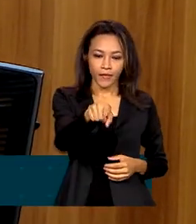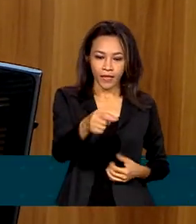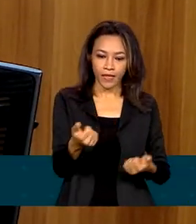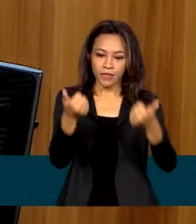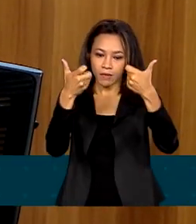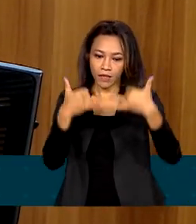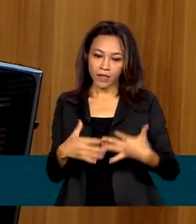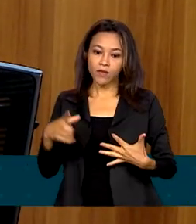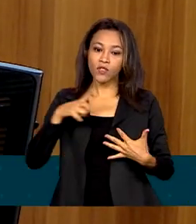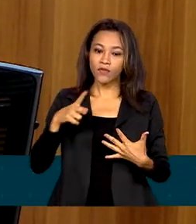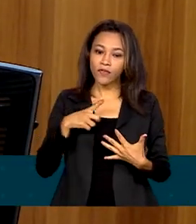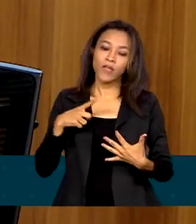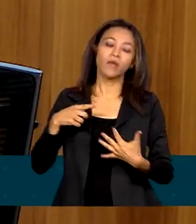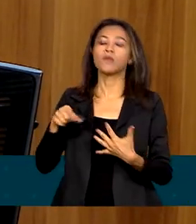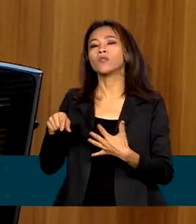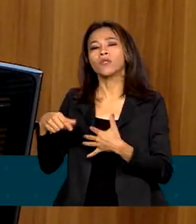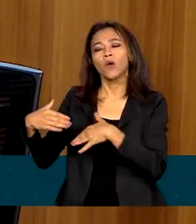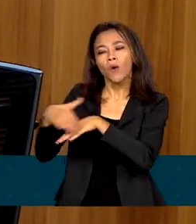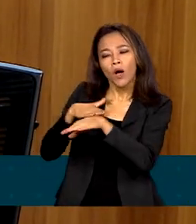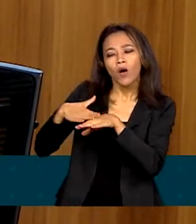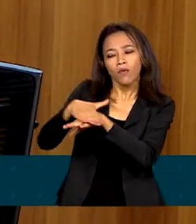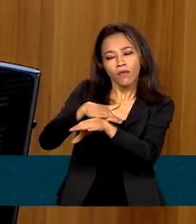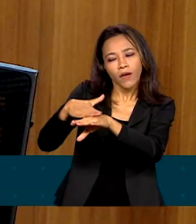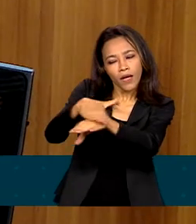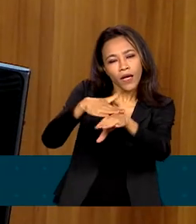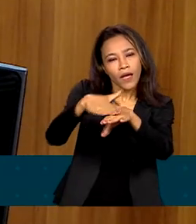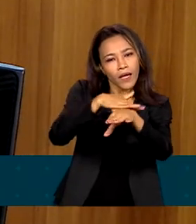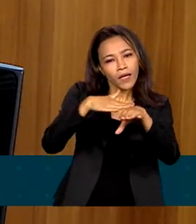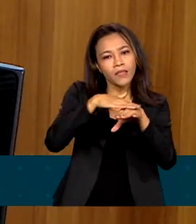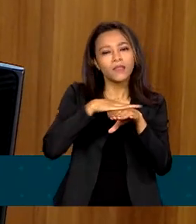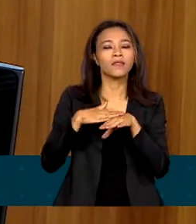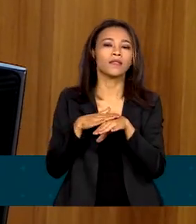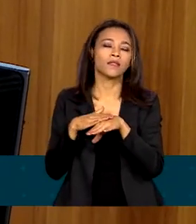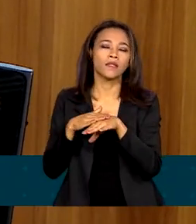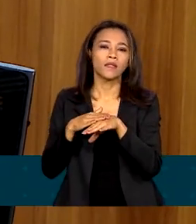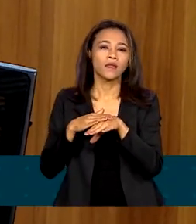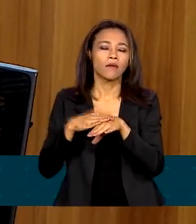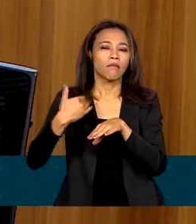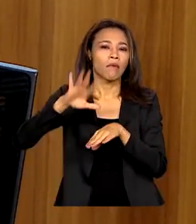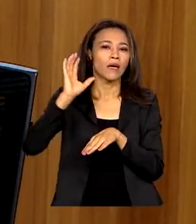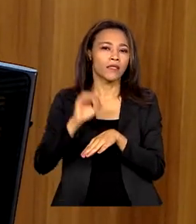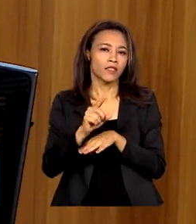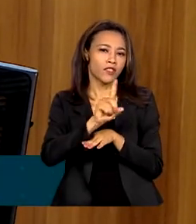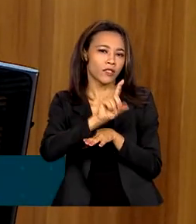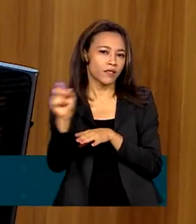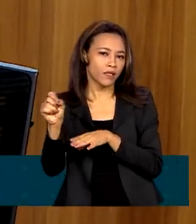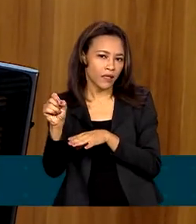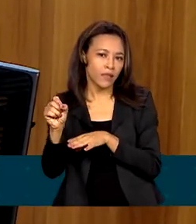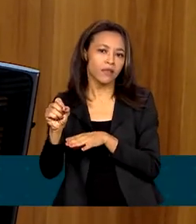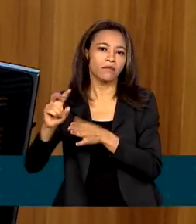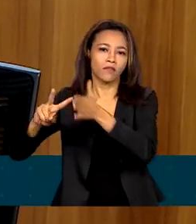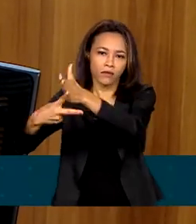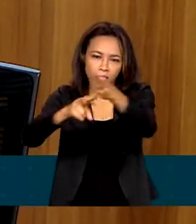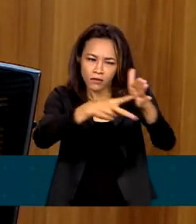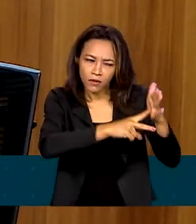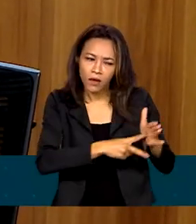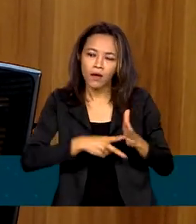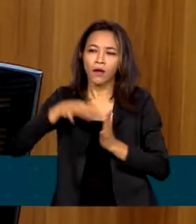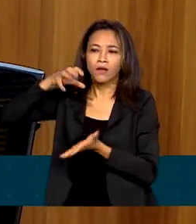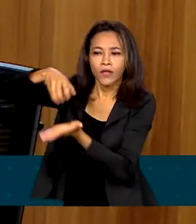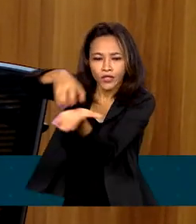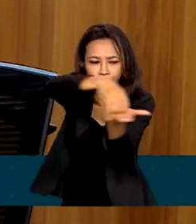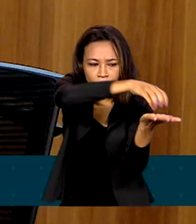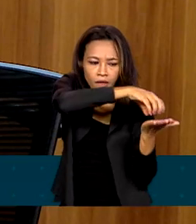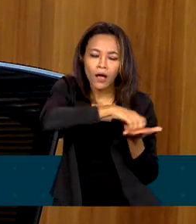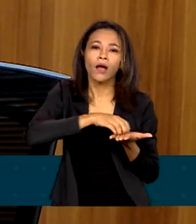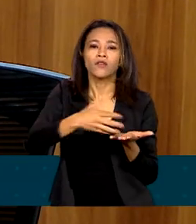com os servidores e a gente conseguiu que quase 100 entidades topassem o acordo e quase todas elas vieram no